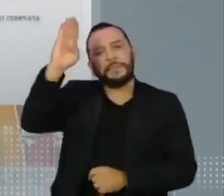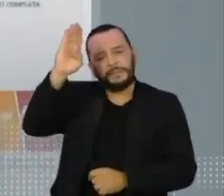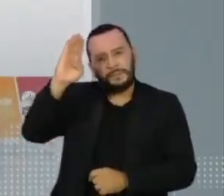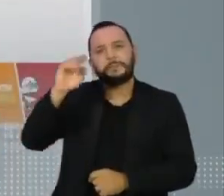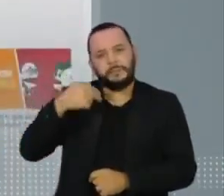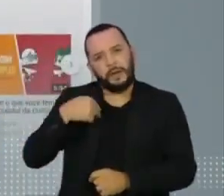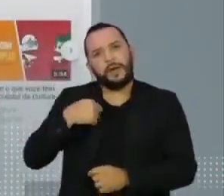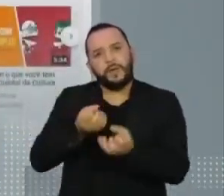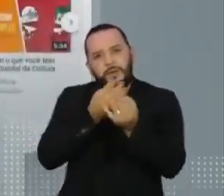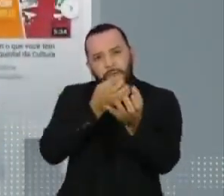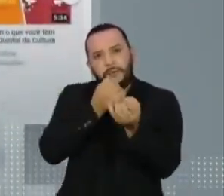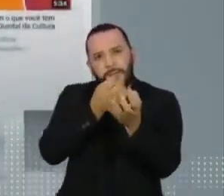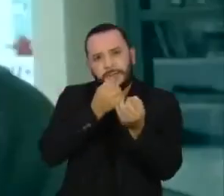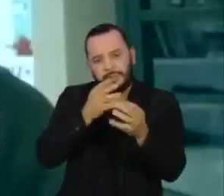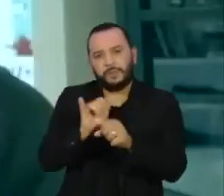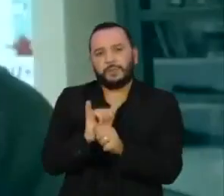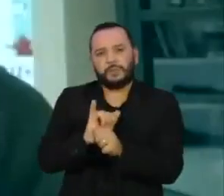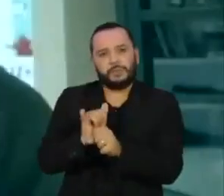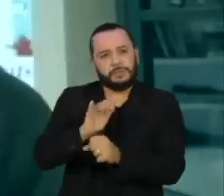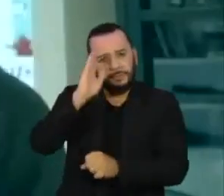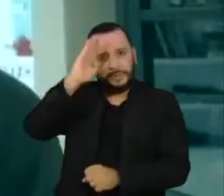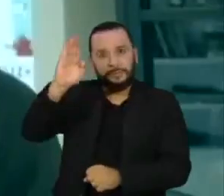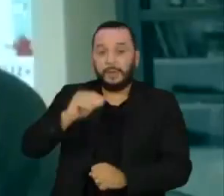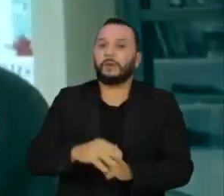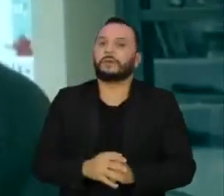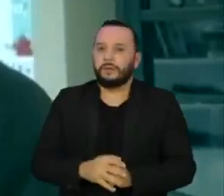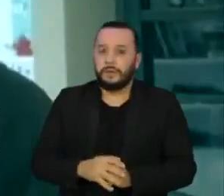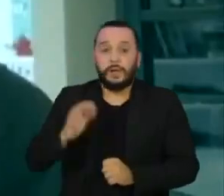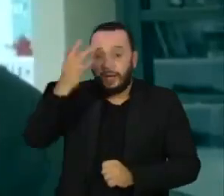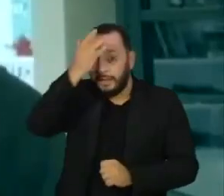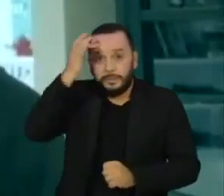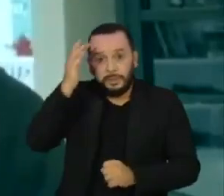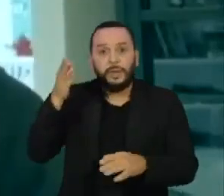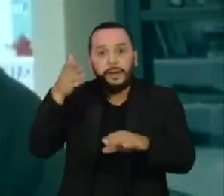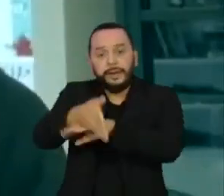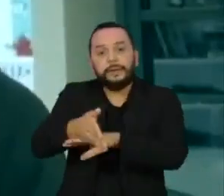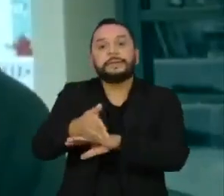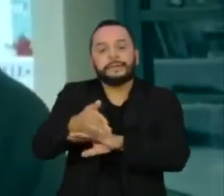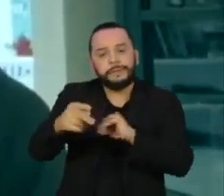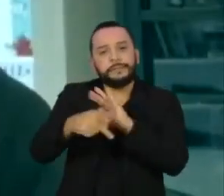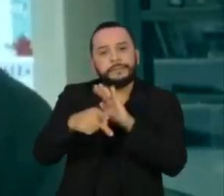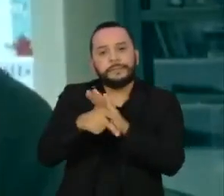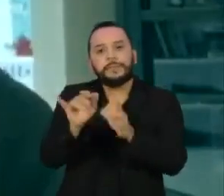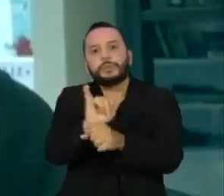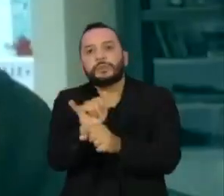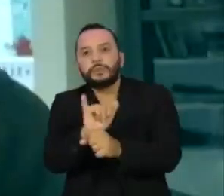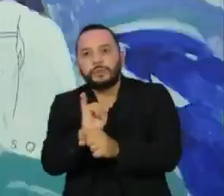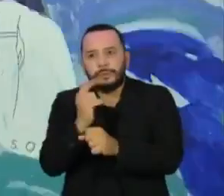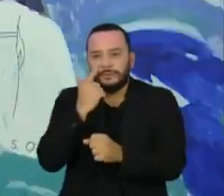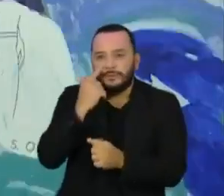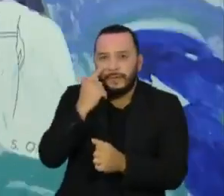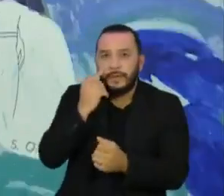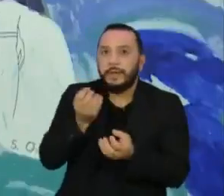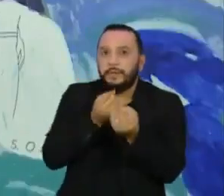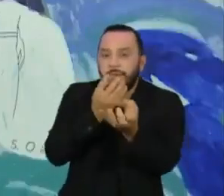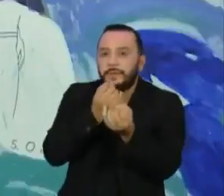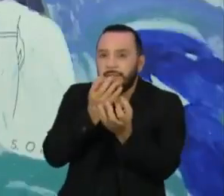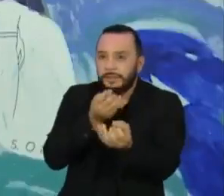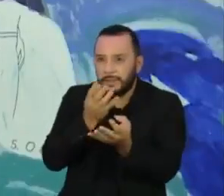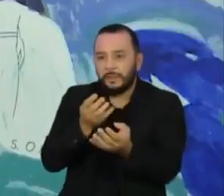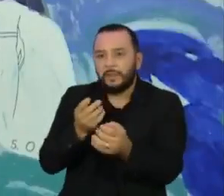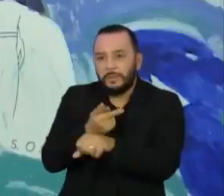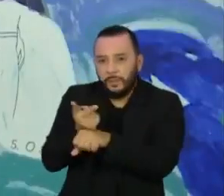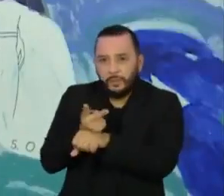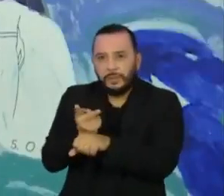informação da plataforma. Hoje, elas vêm para o YouTube procurar essas notícias, procurar essas informações. E esperamos